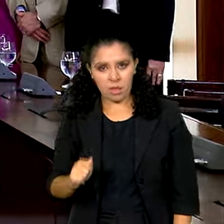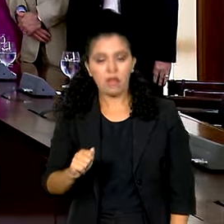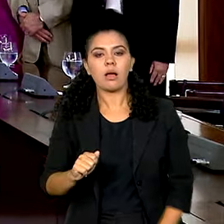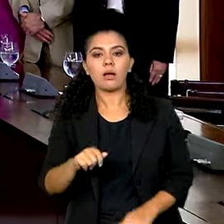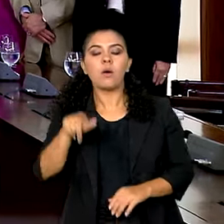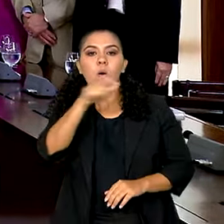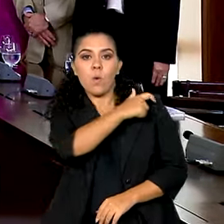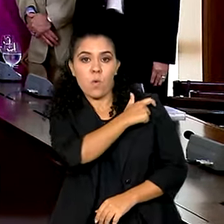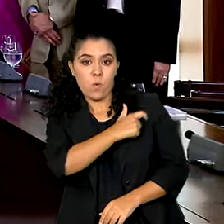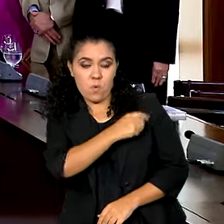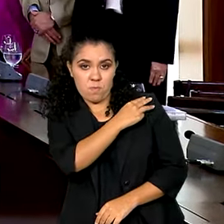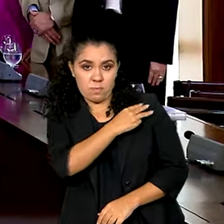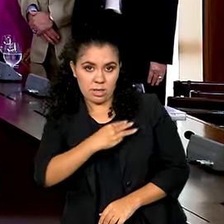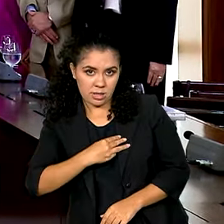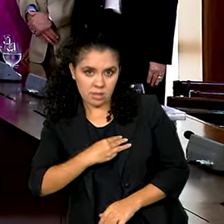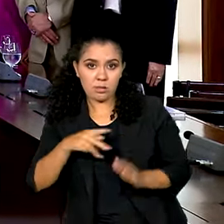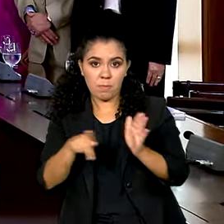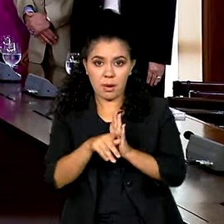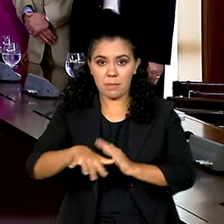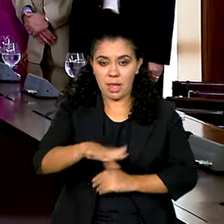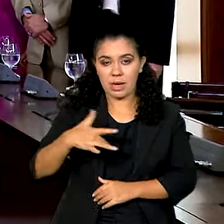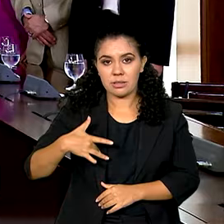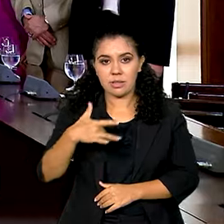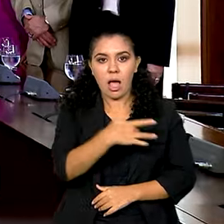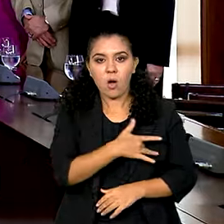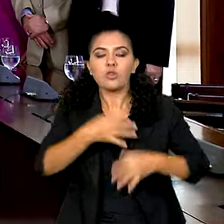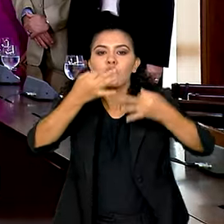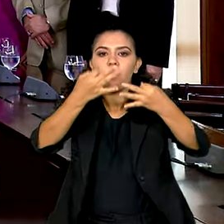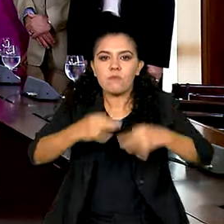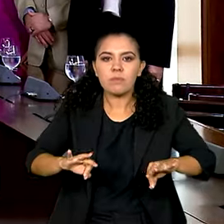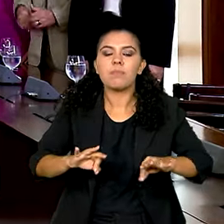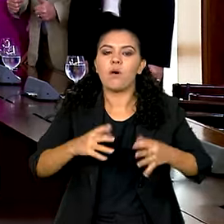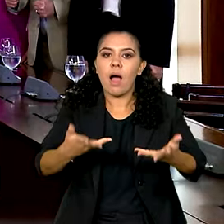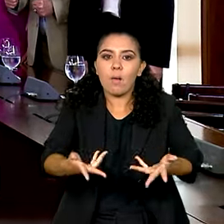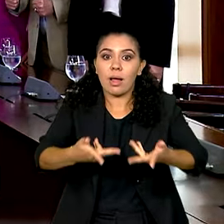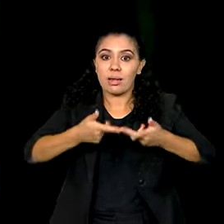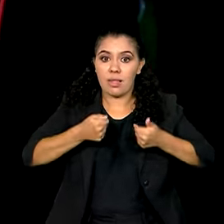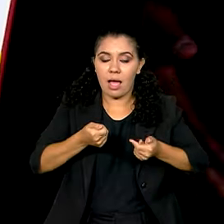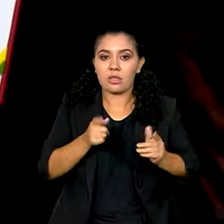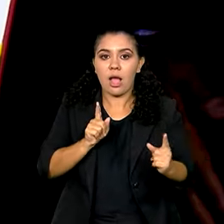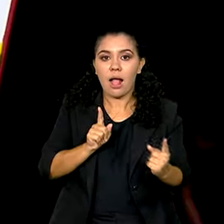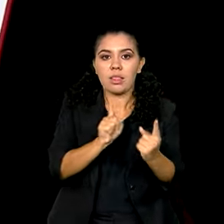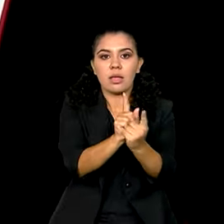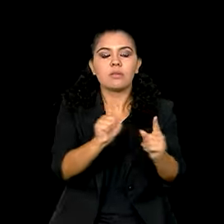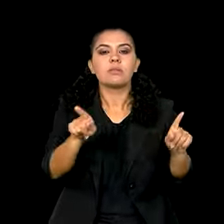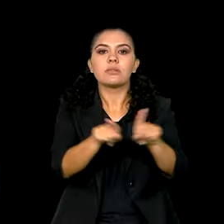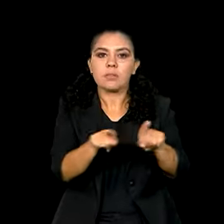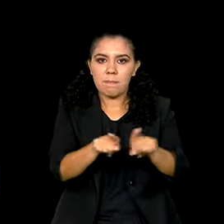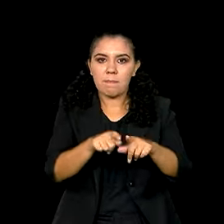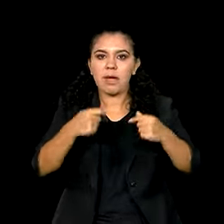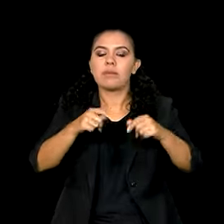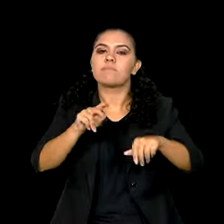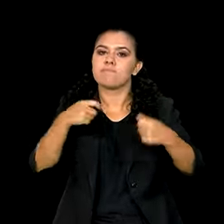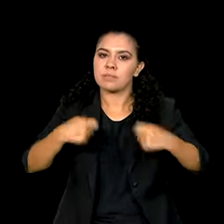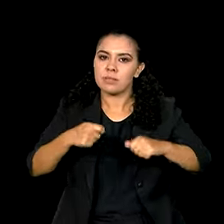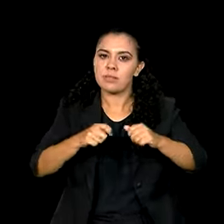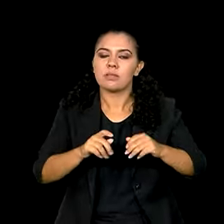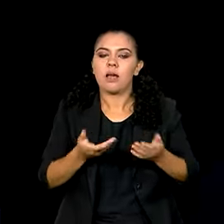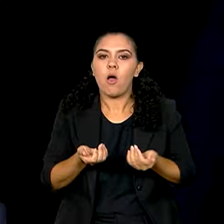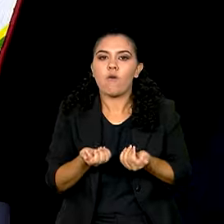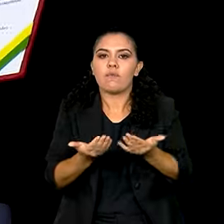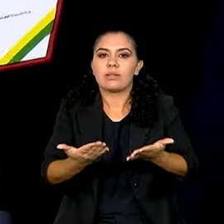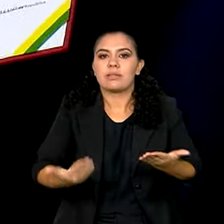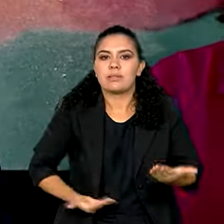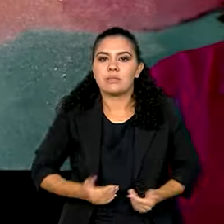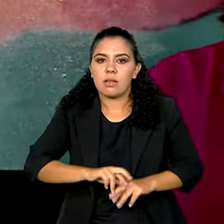da Saúde afirmou que a medida garante a qualidade do atendimento e preserva o valor real dos serviços prestados por essas